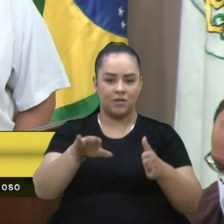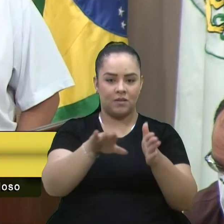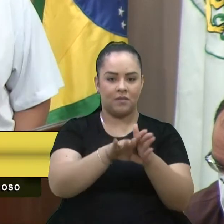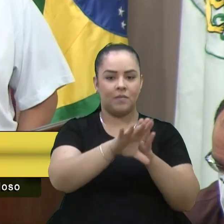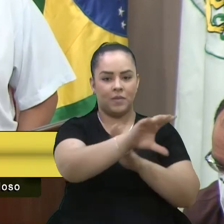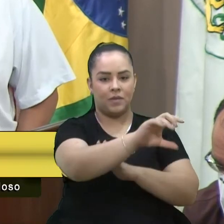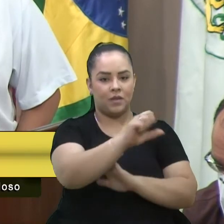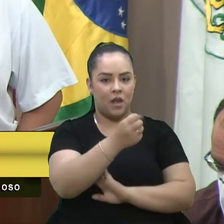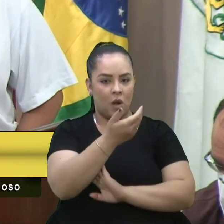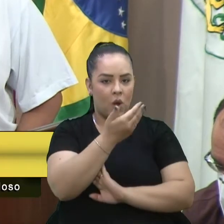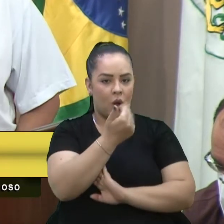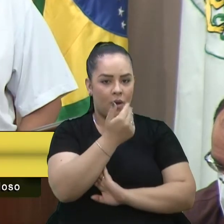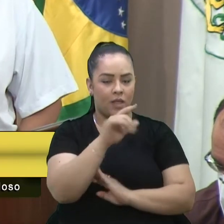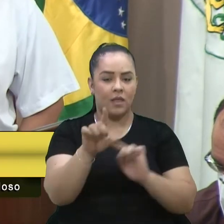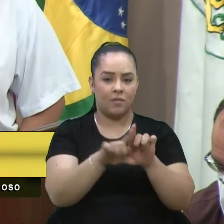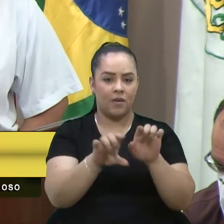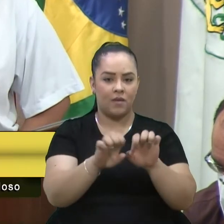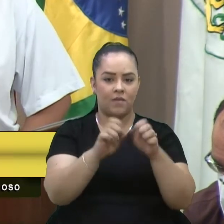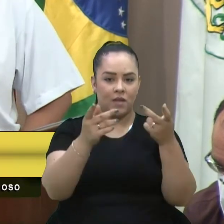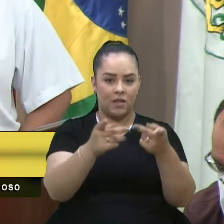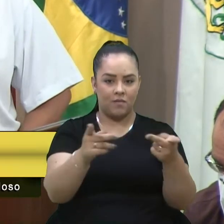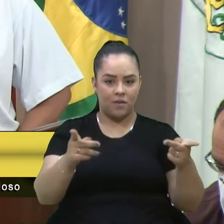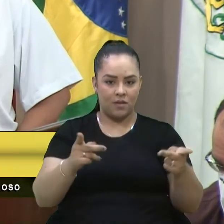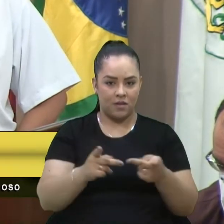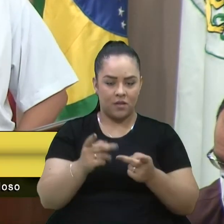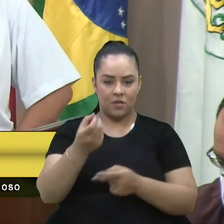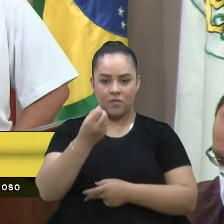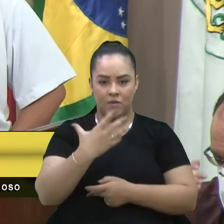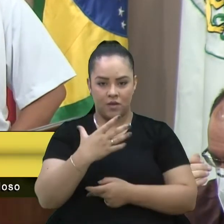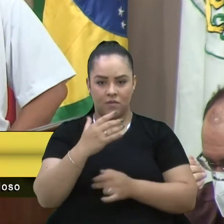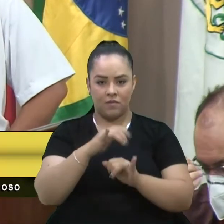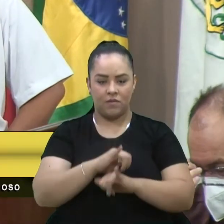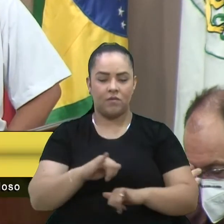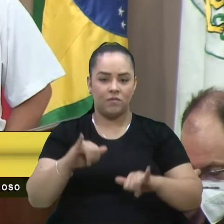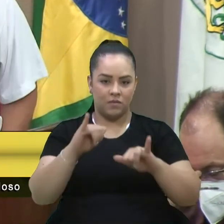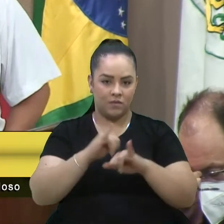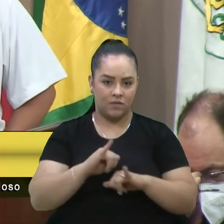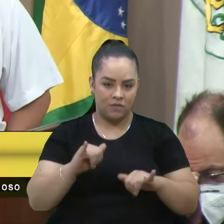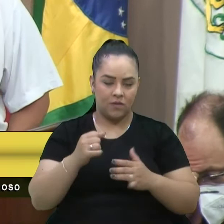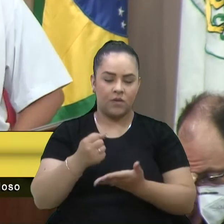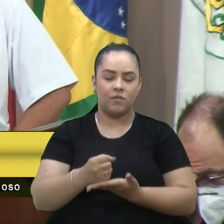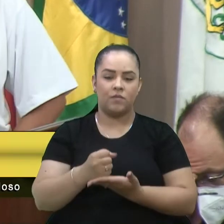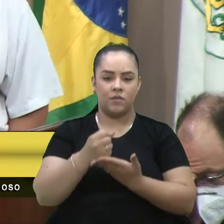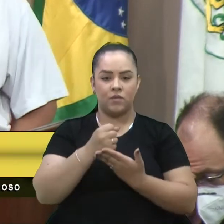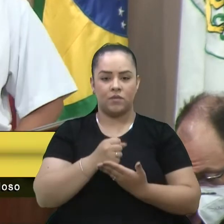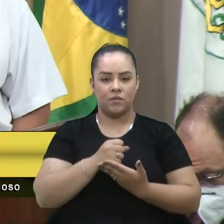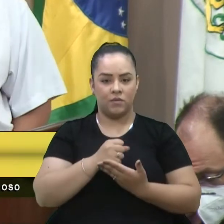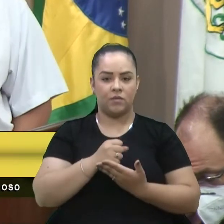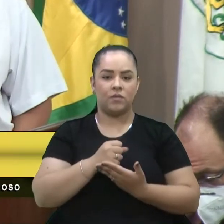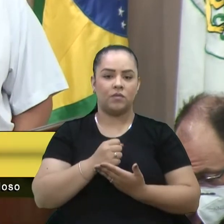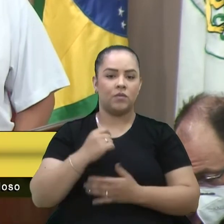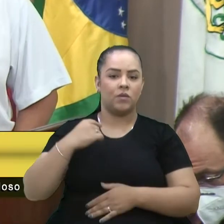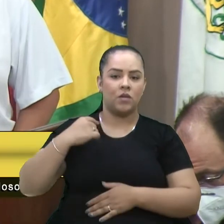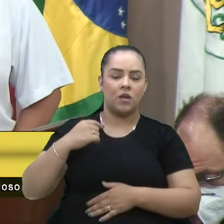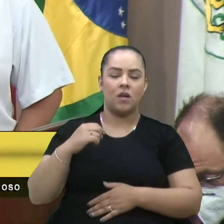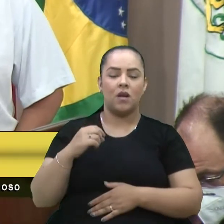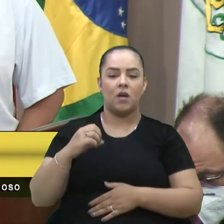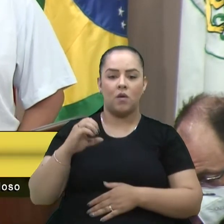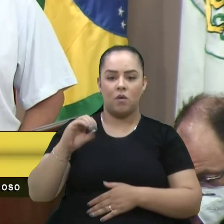nós tivemos um evento da pizza do bem, que foi divulgada, que foi apoiada pela Ordem dos Advogados.